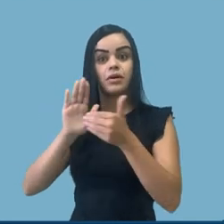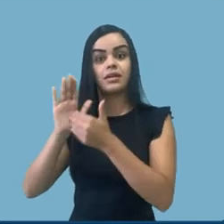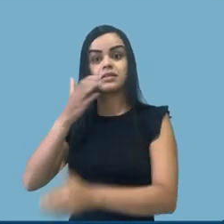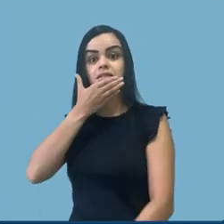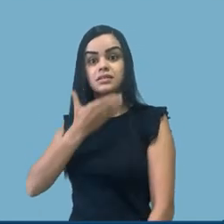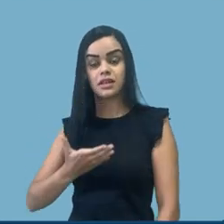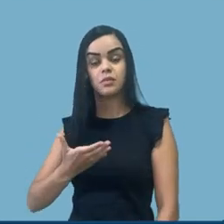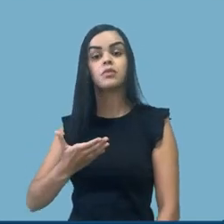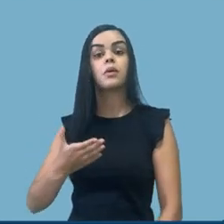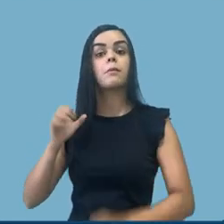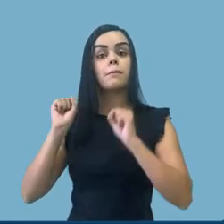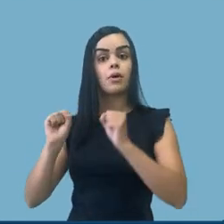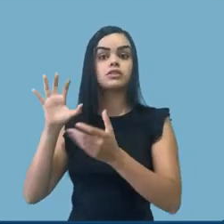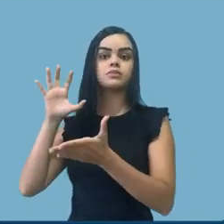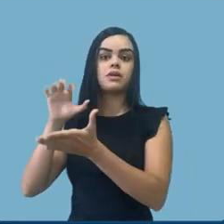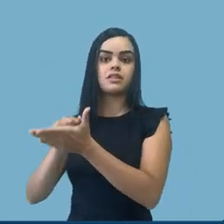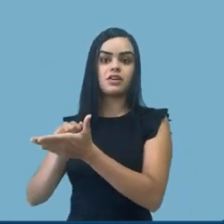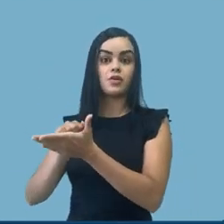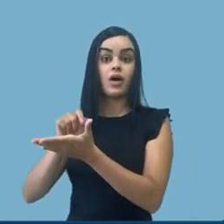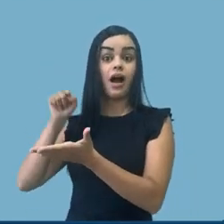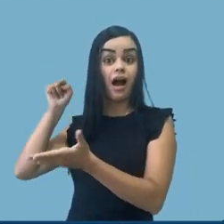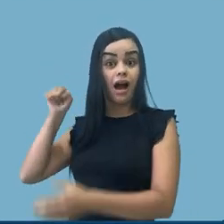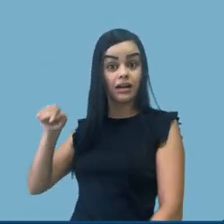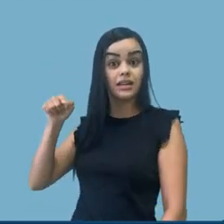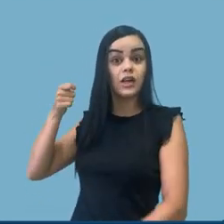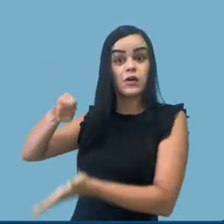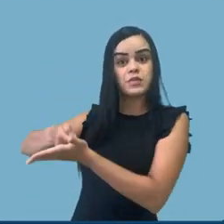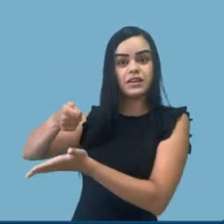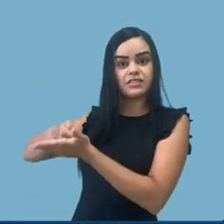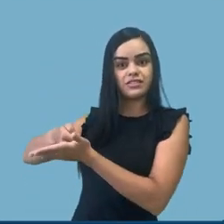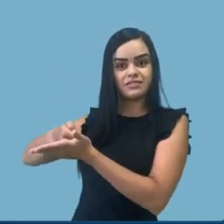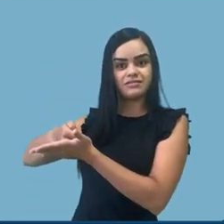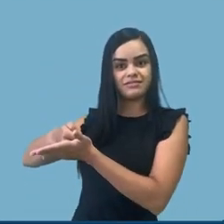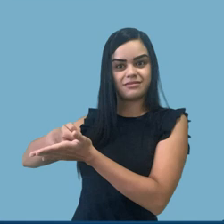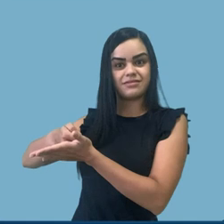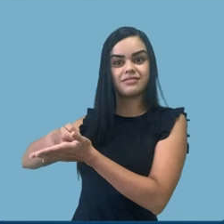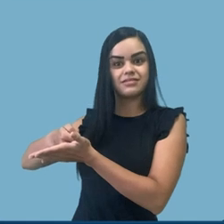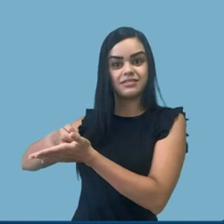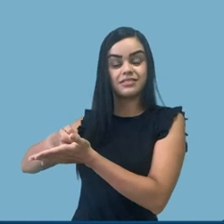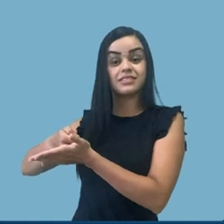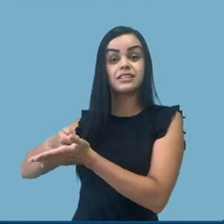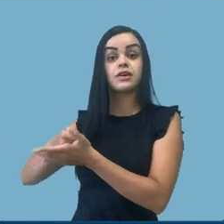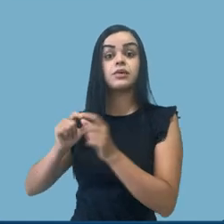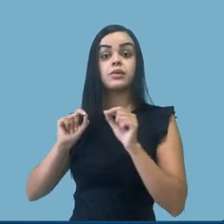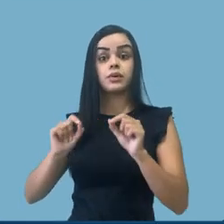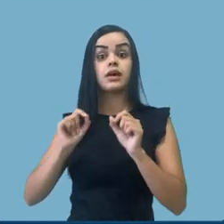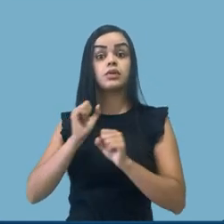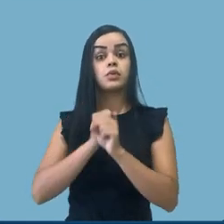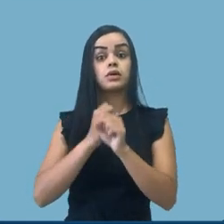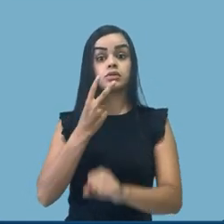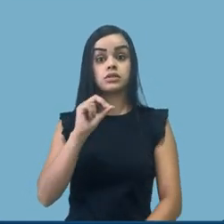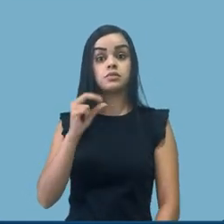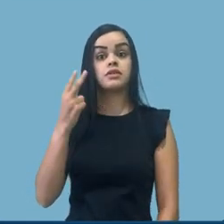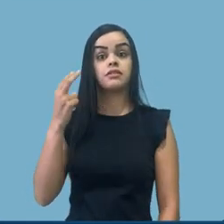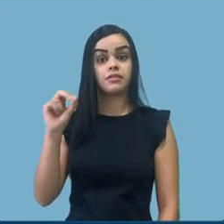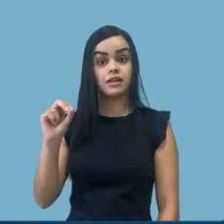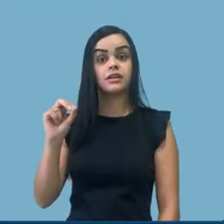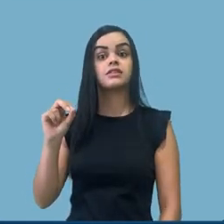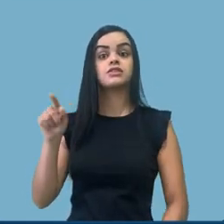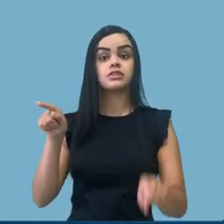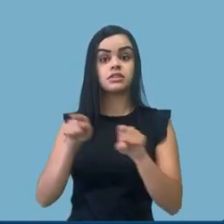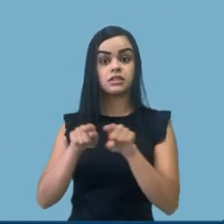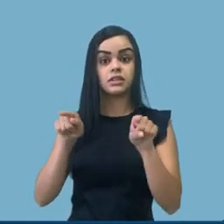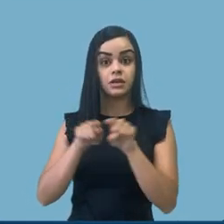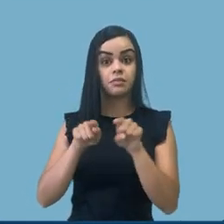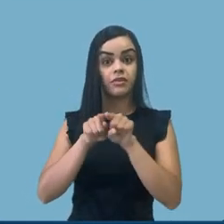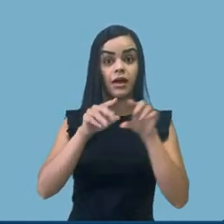a garantia das matrículas. E por garantia das matrículas, num primeiro momento, turmas do início de 2020 serão reproduzidas para